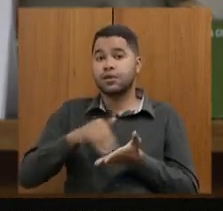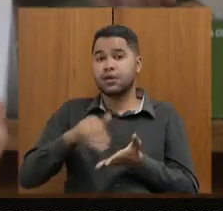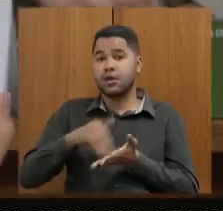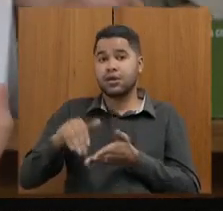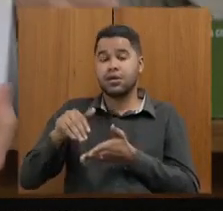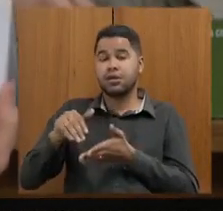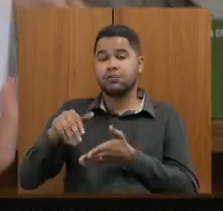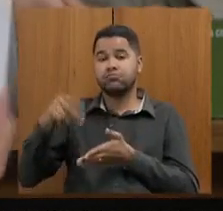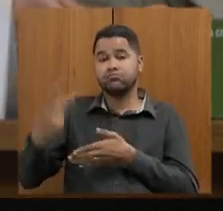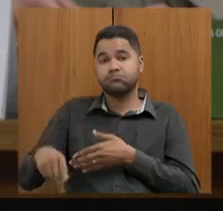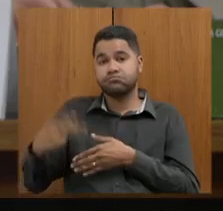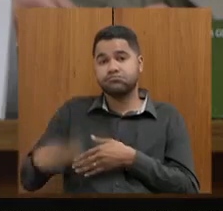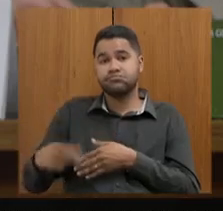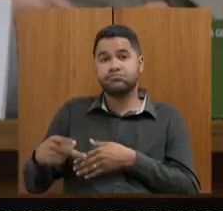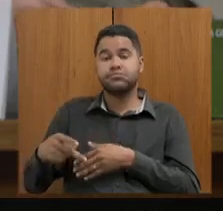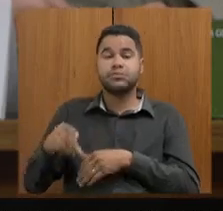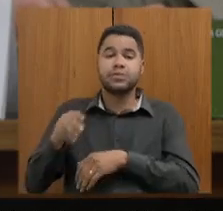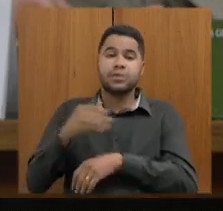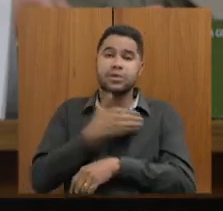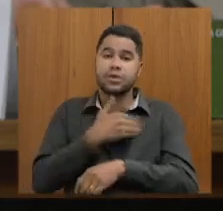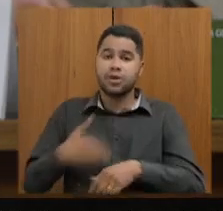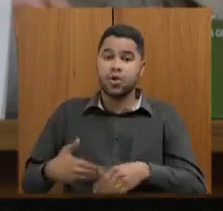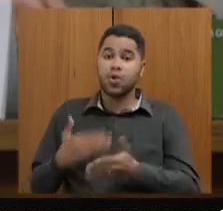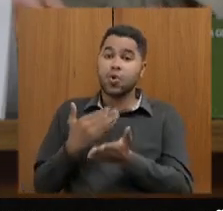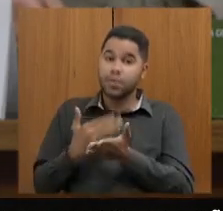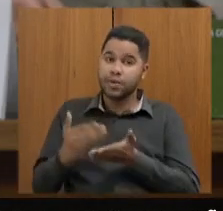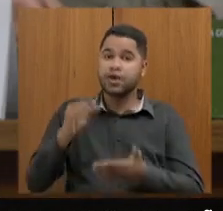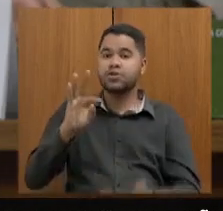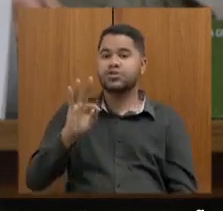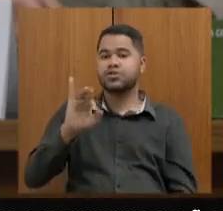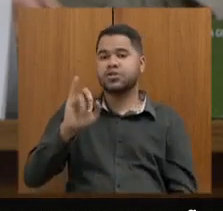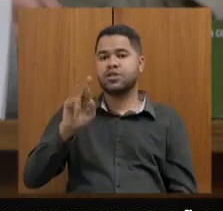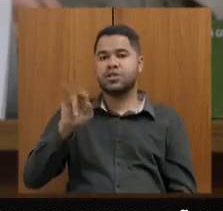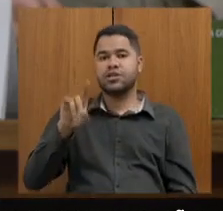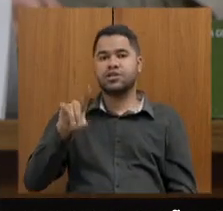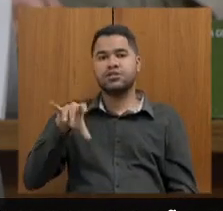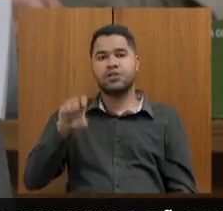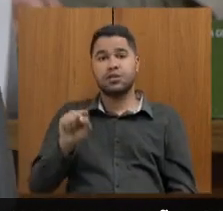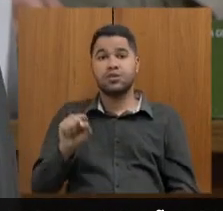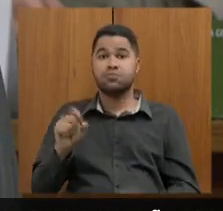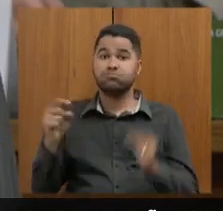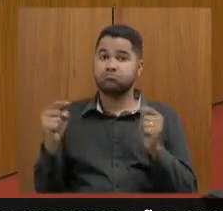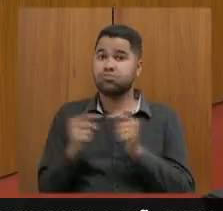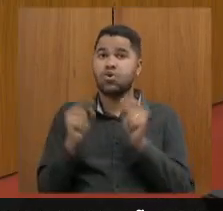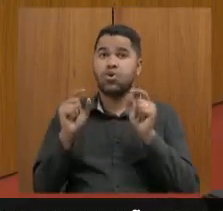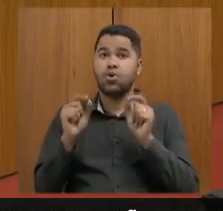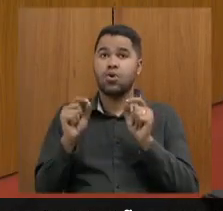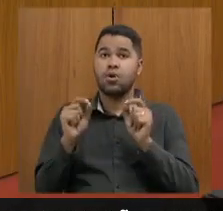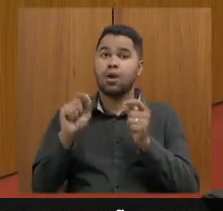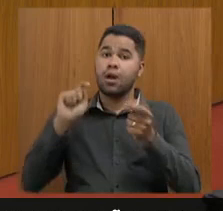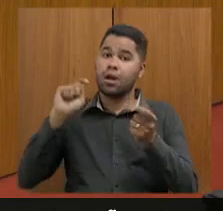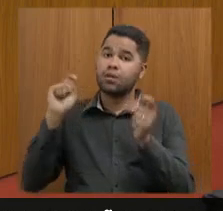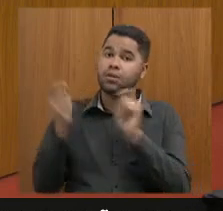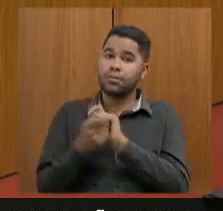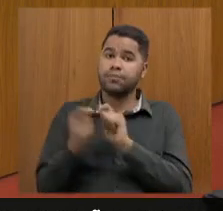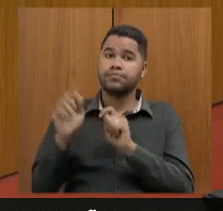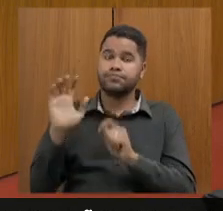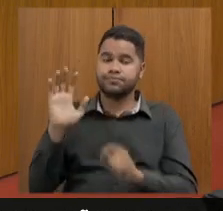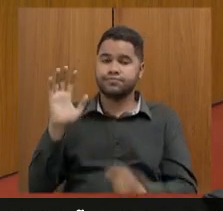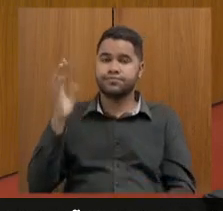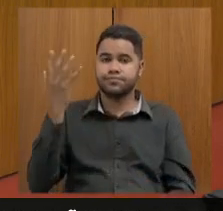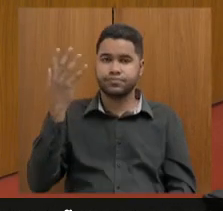Educação. Se tornaram Colégios Tiradentes. Então, nada mais coerente do que adaptar a realidade